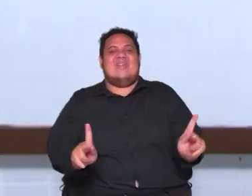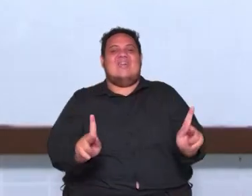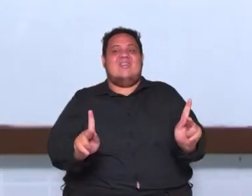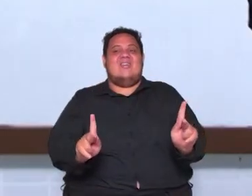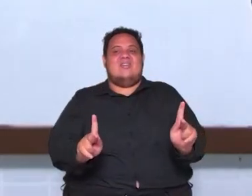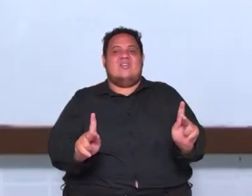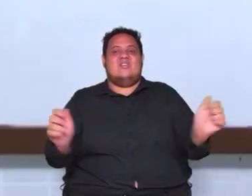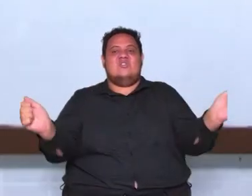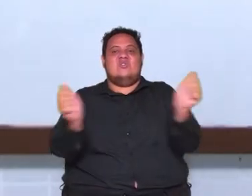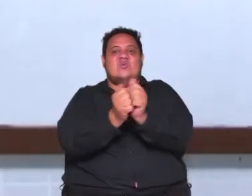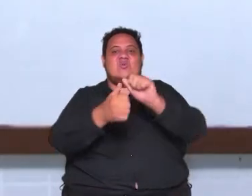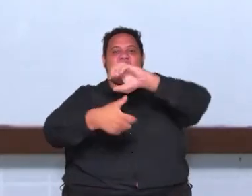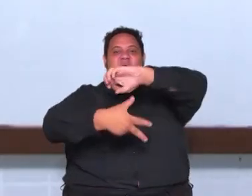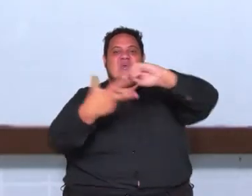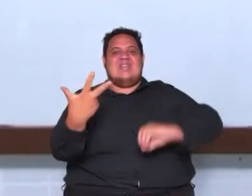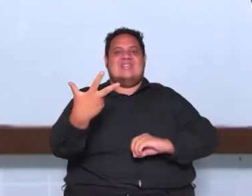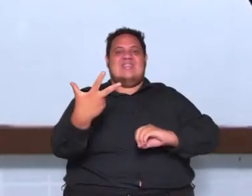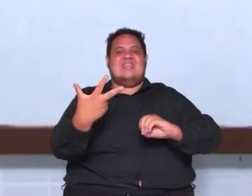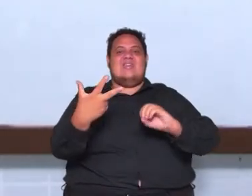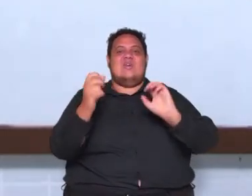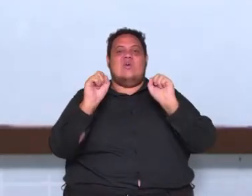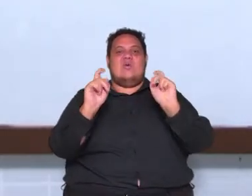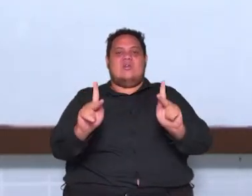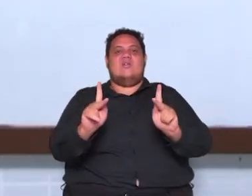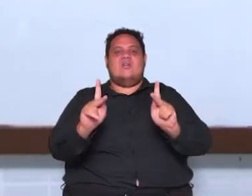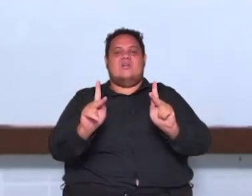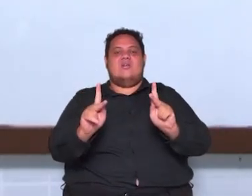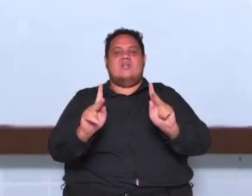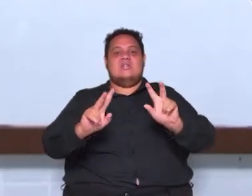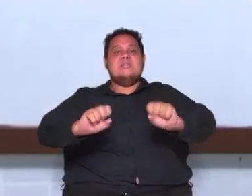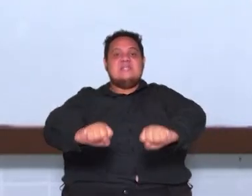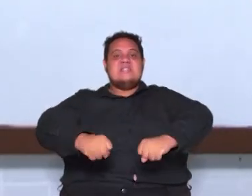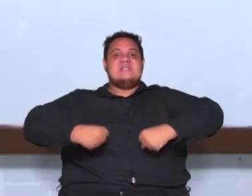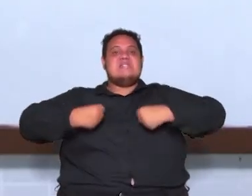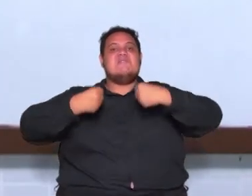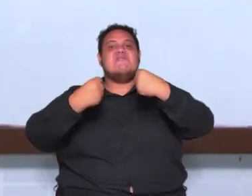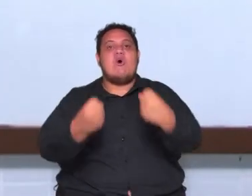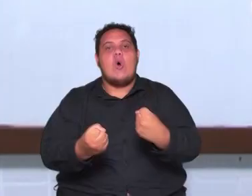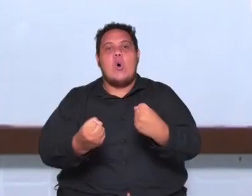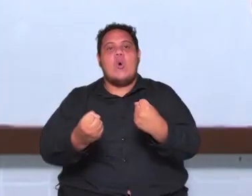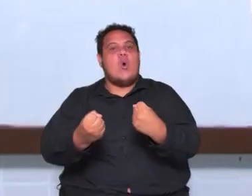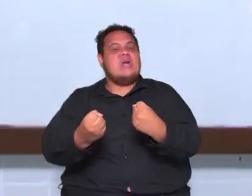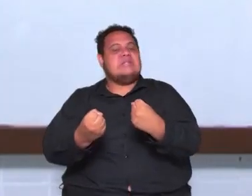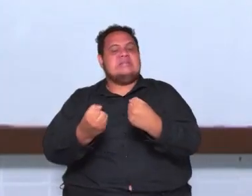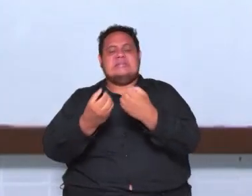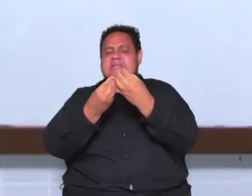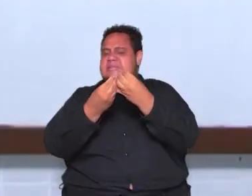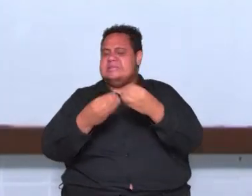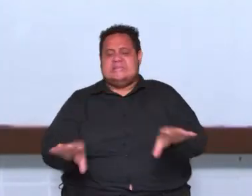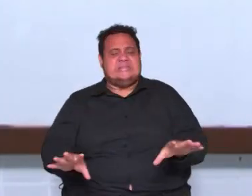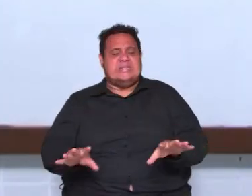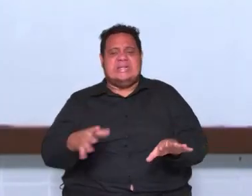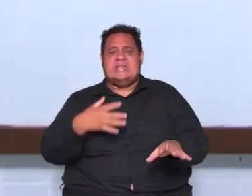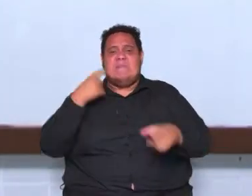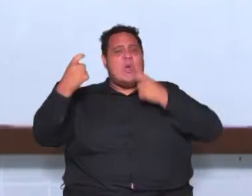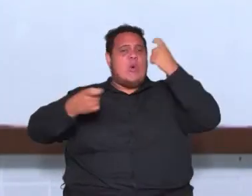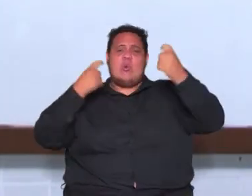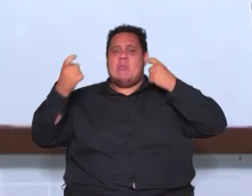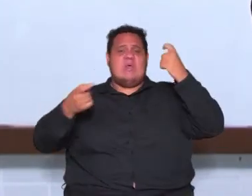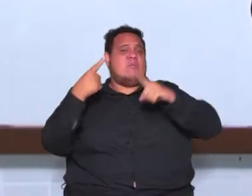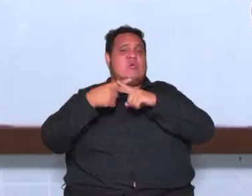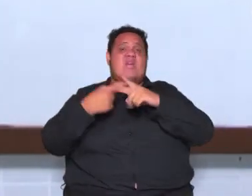juntos no Enem tá se esforcem não se desesperem porque você vai